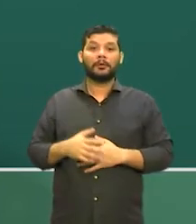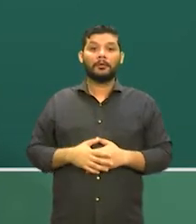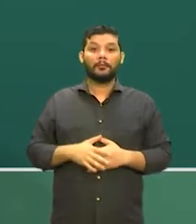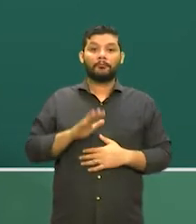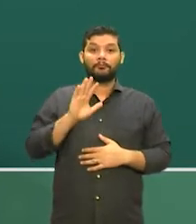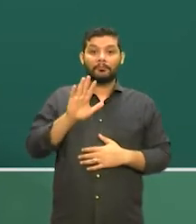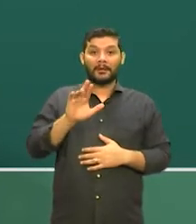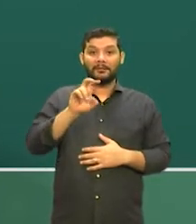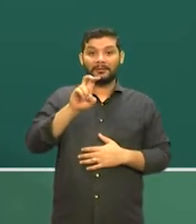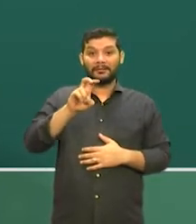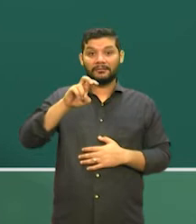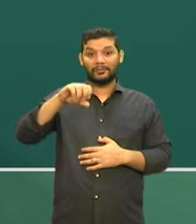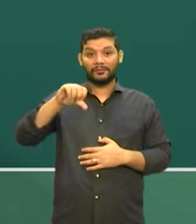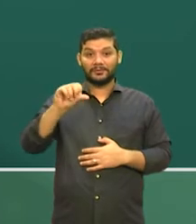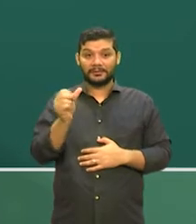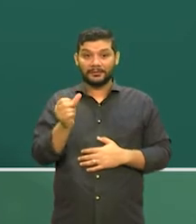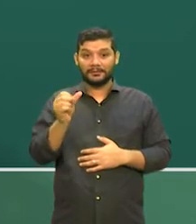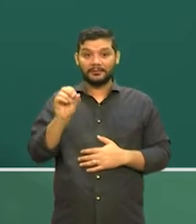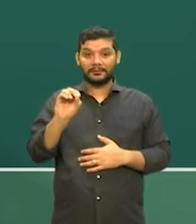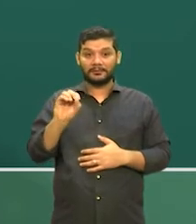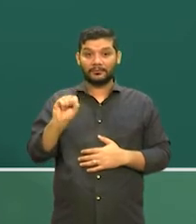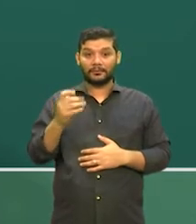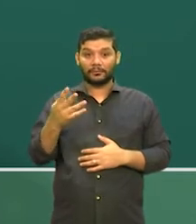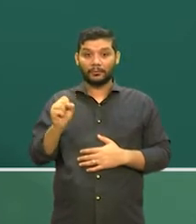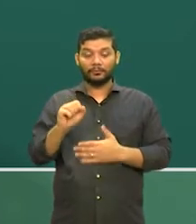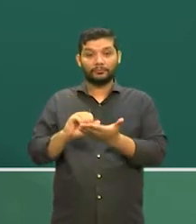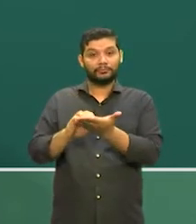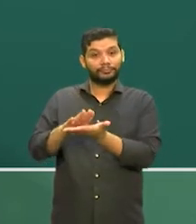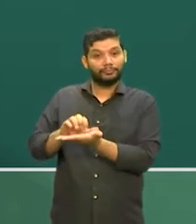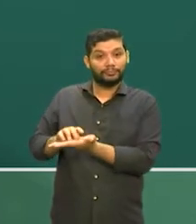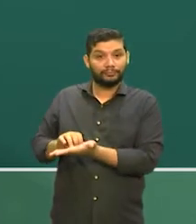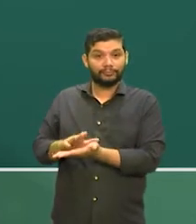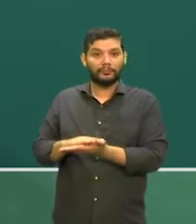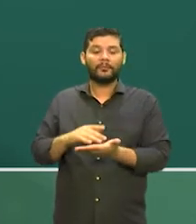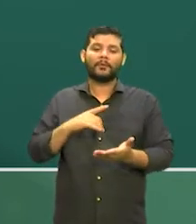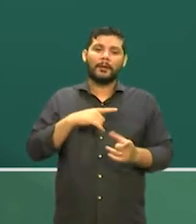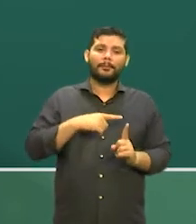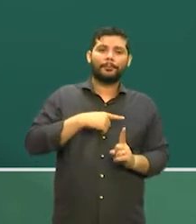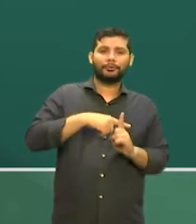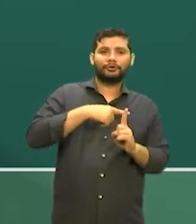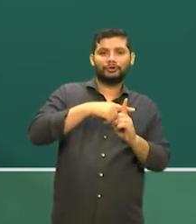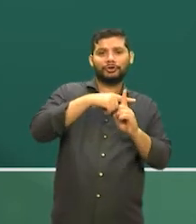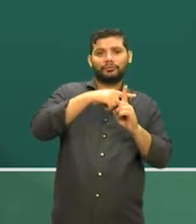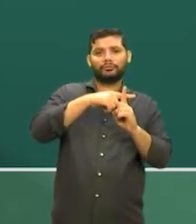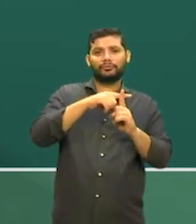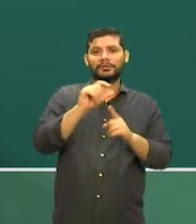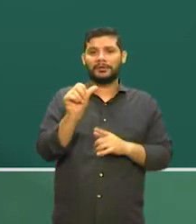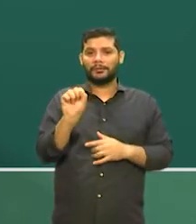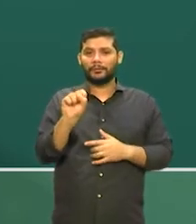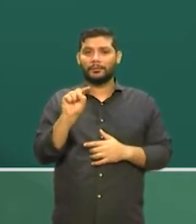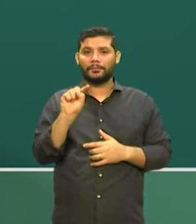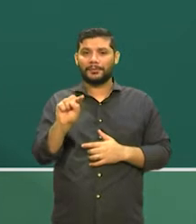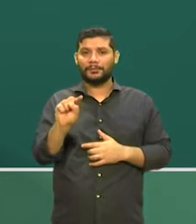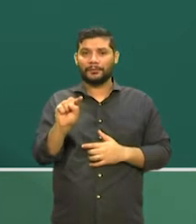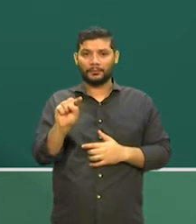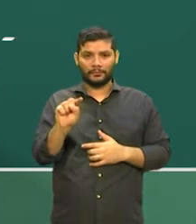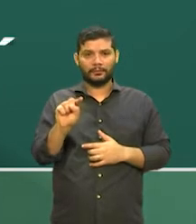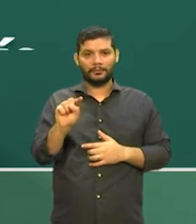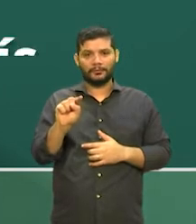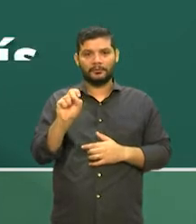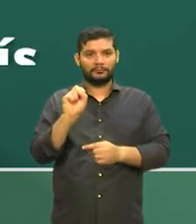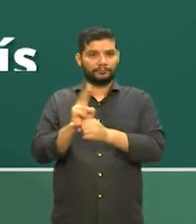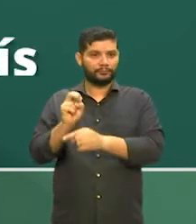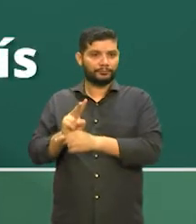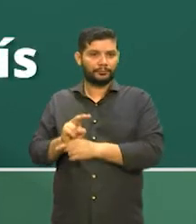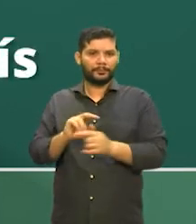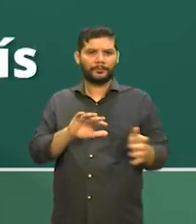.048 desligamentos, com saldo positivo de quase 68 mil empregos, o que equivale a